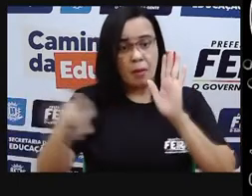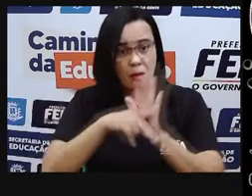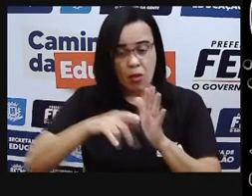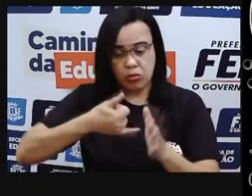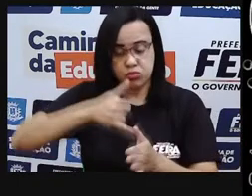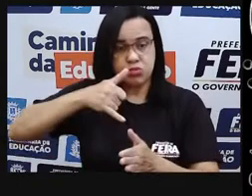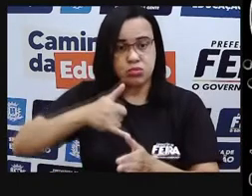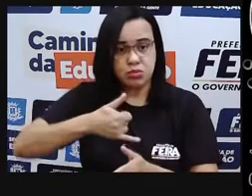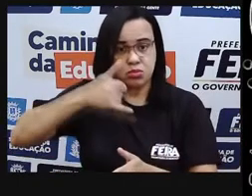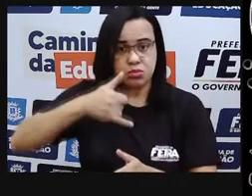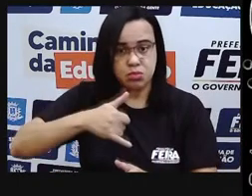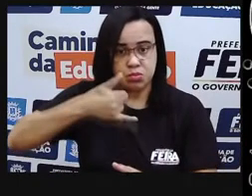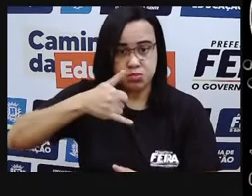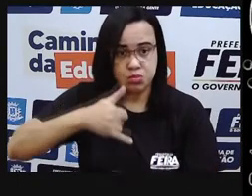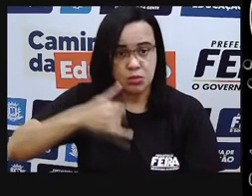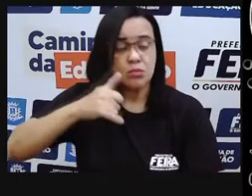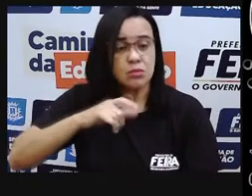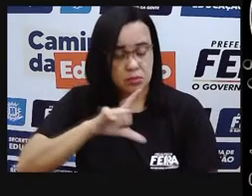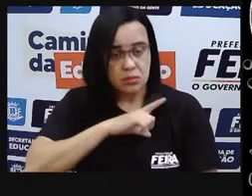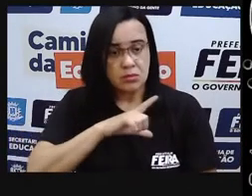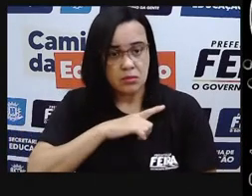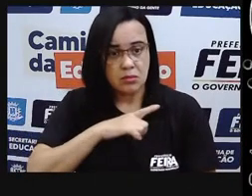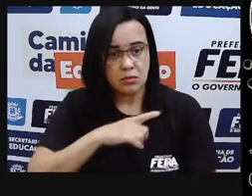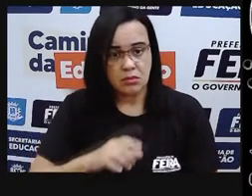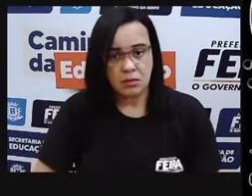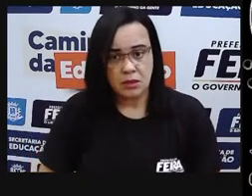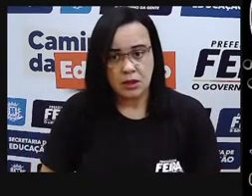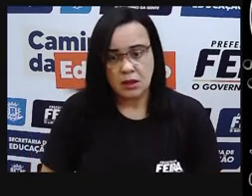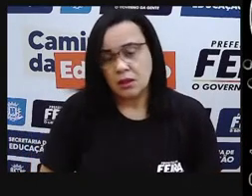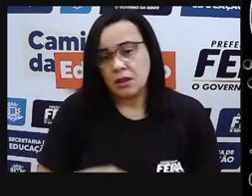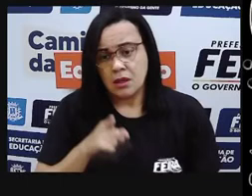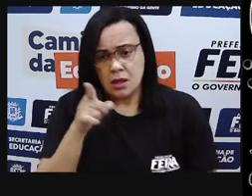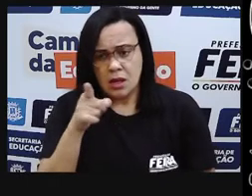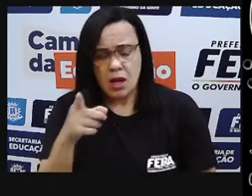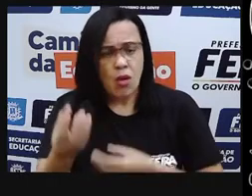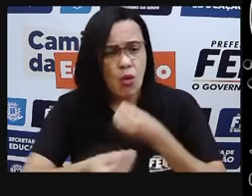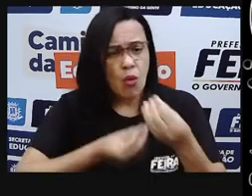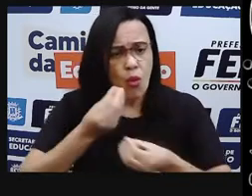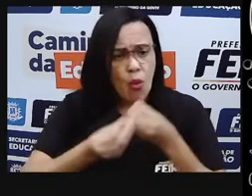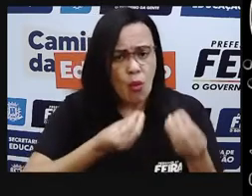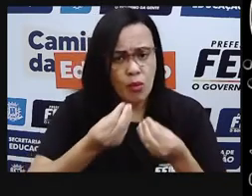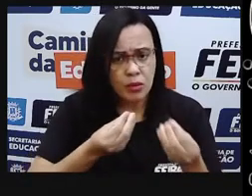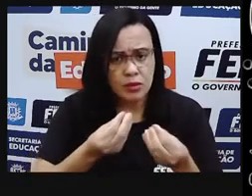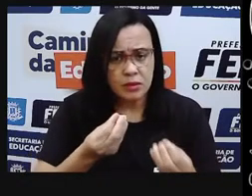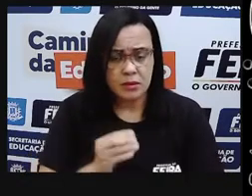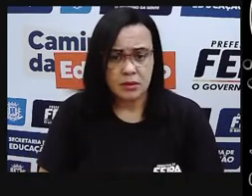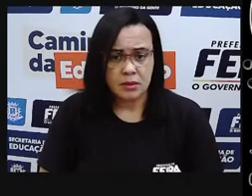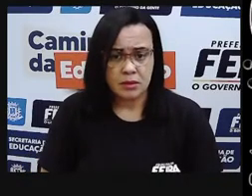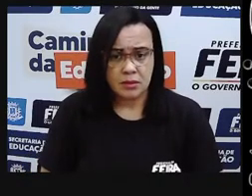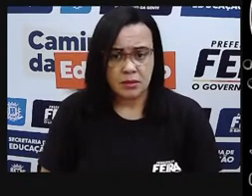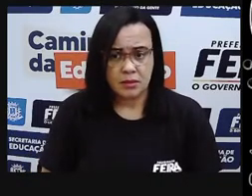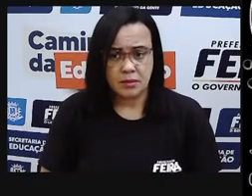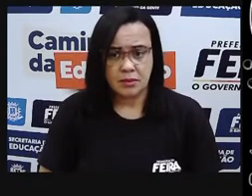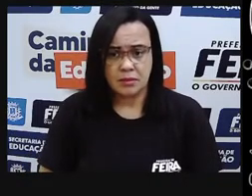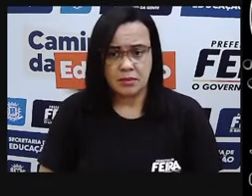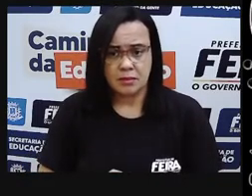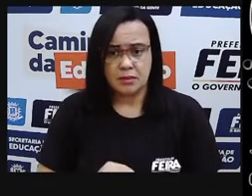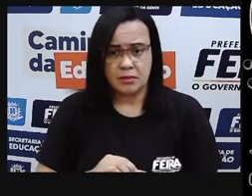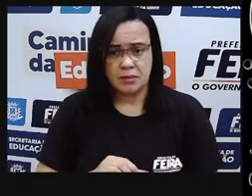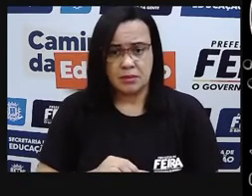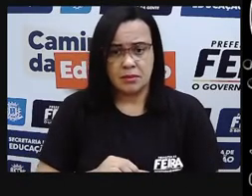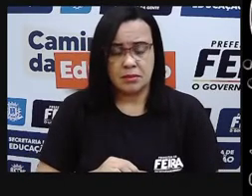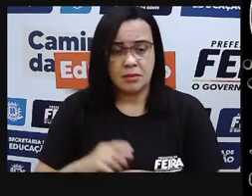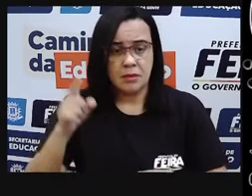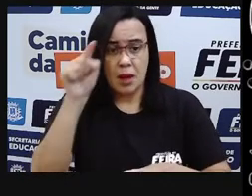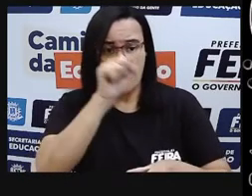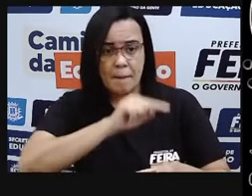Quando a gente pensa nesse elástico, a gente vai observar, né, nessa bola, a gente vai